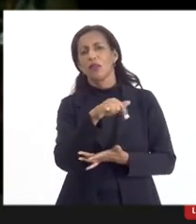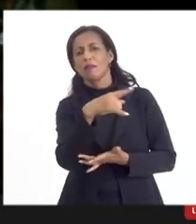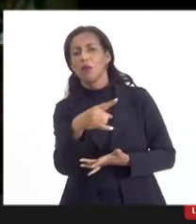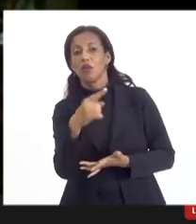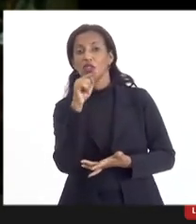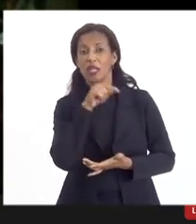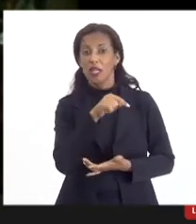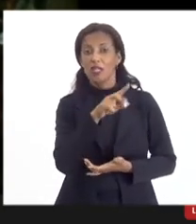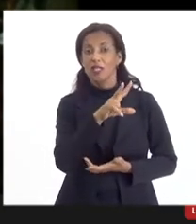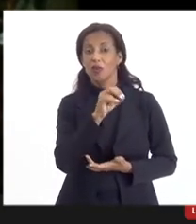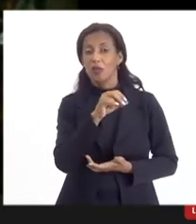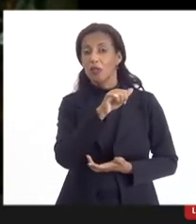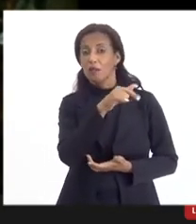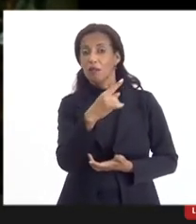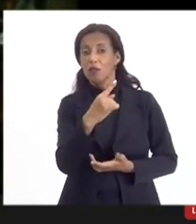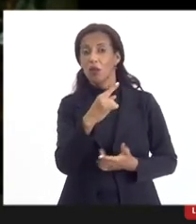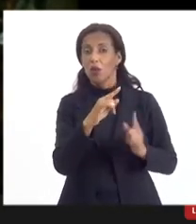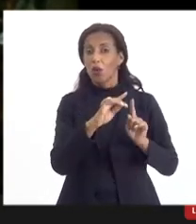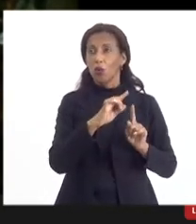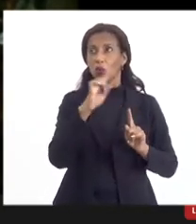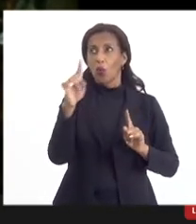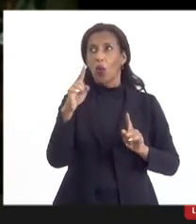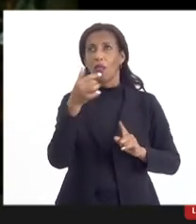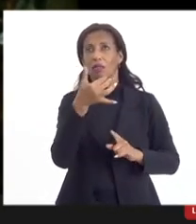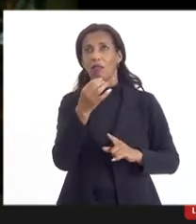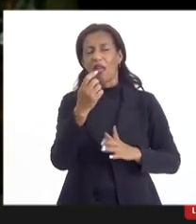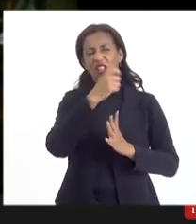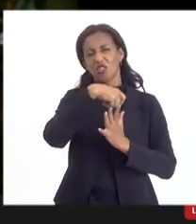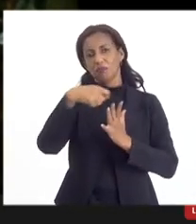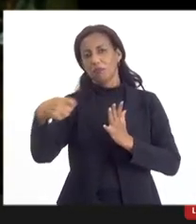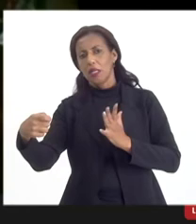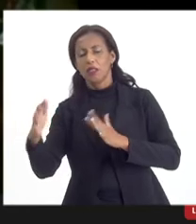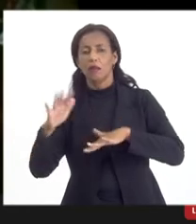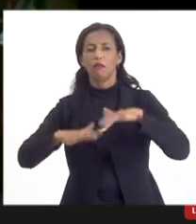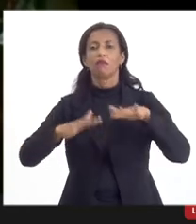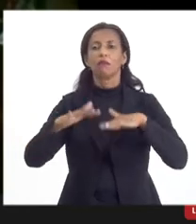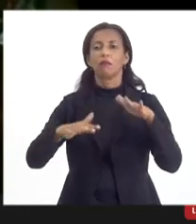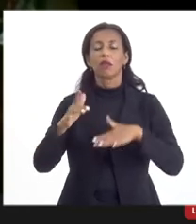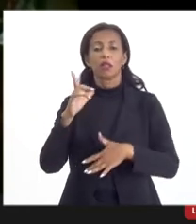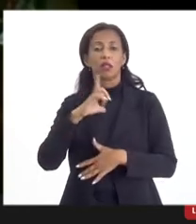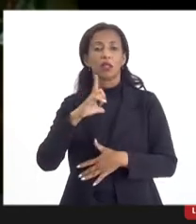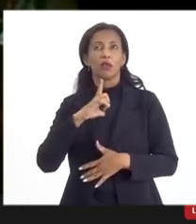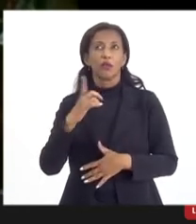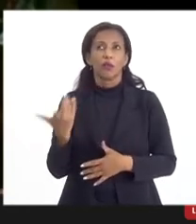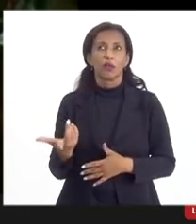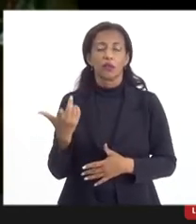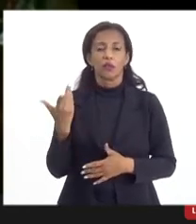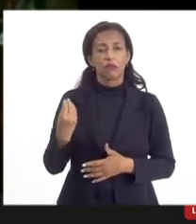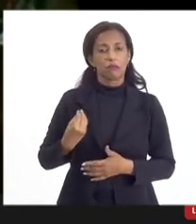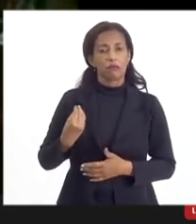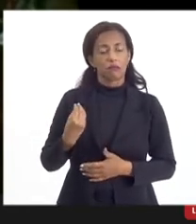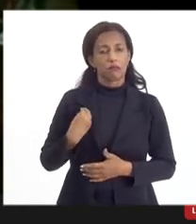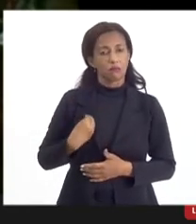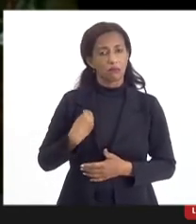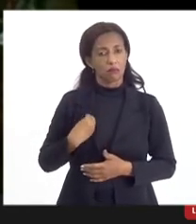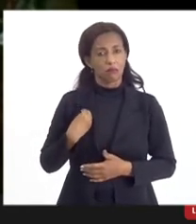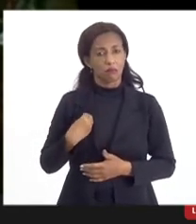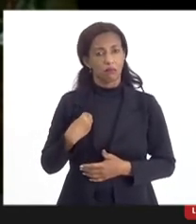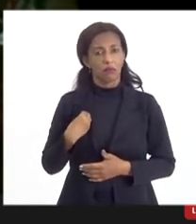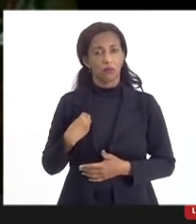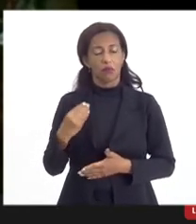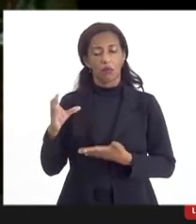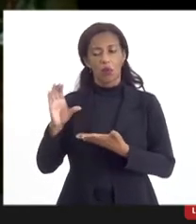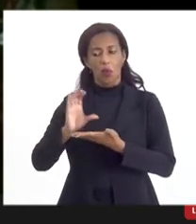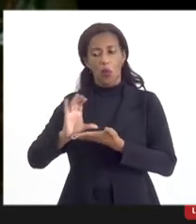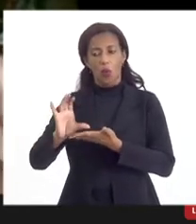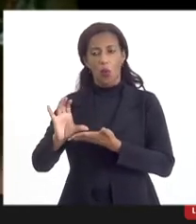esses 50 milhões, num ciclo longo de 10 meses, vamos supor assim, eu vou ter que conviver com um fluxo de caixa